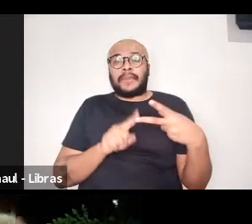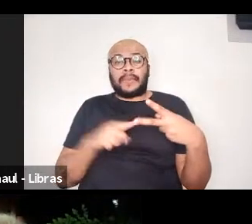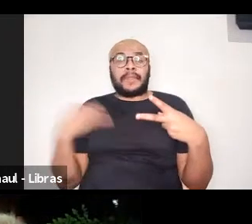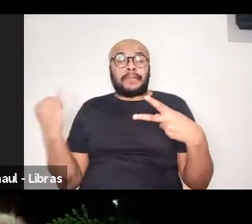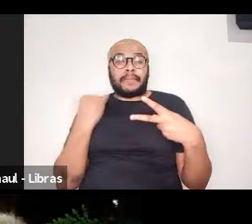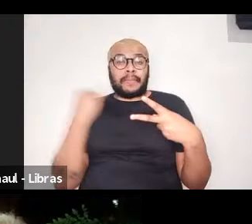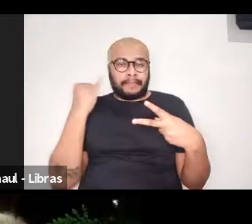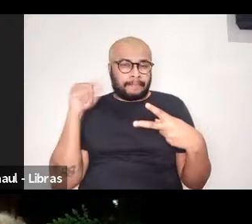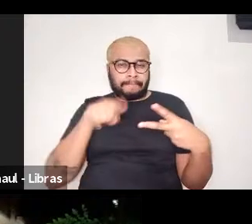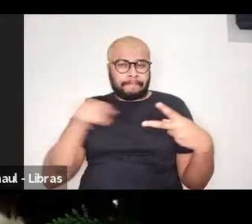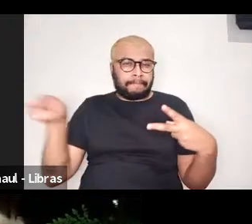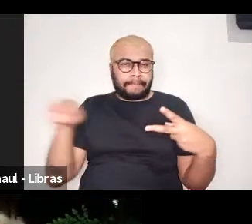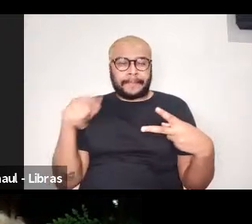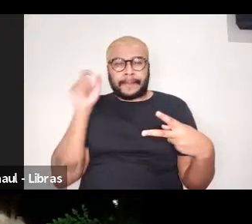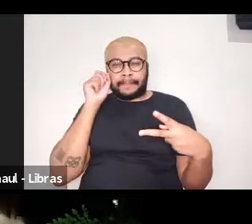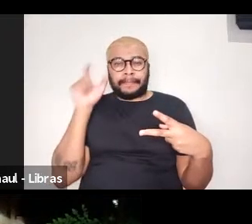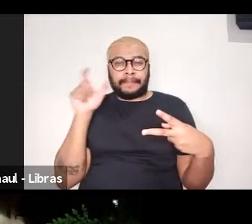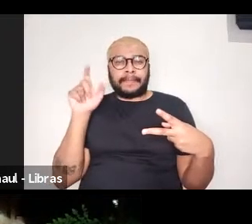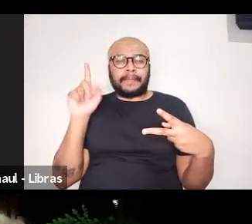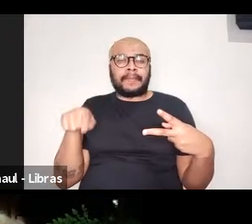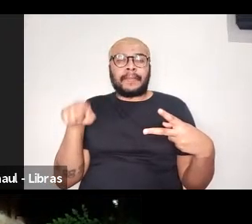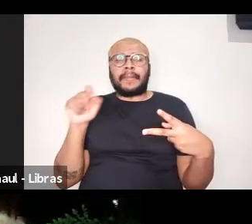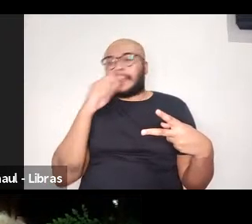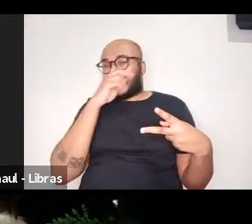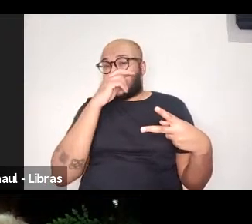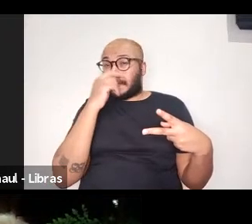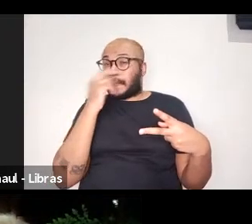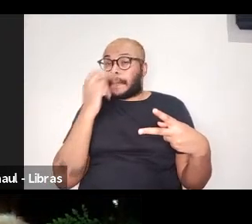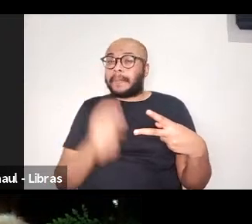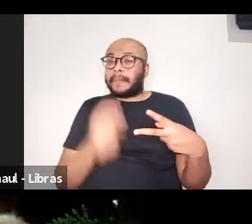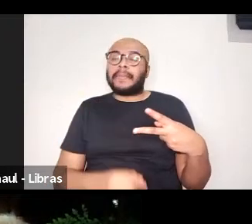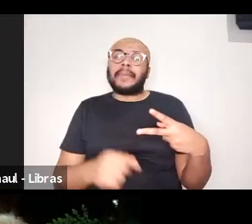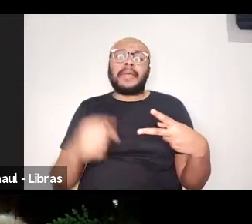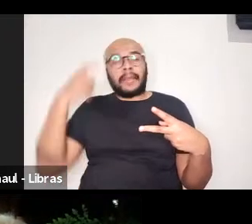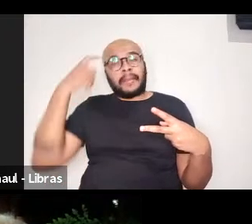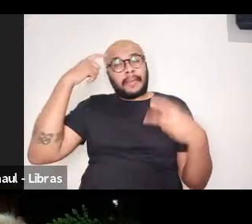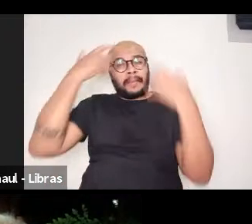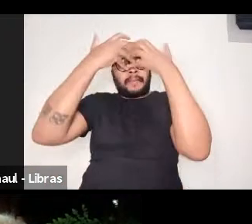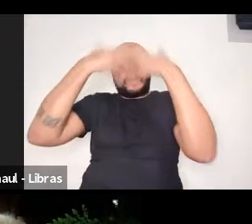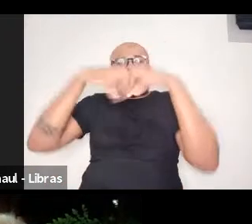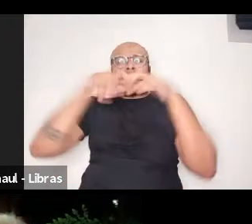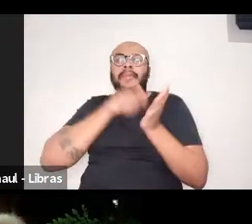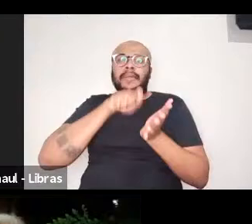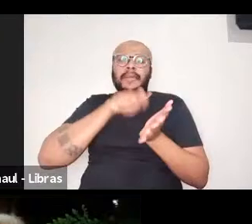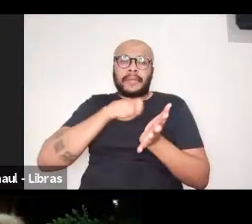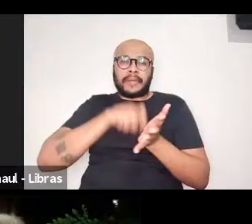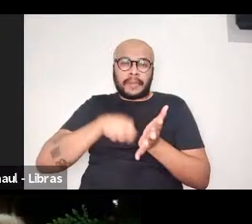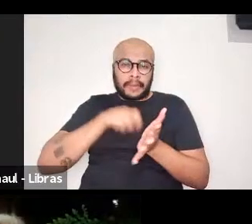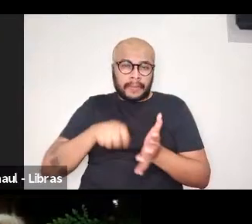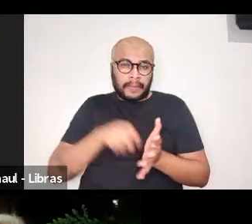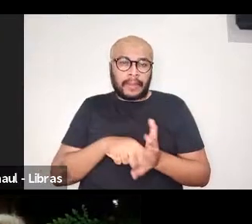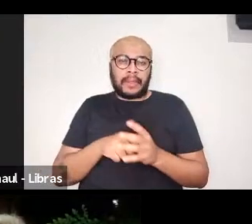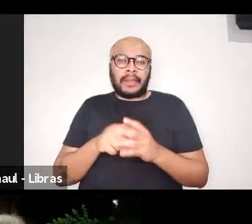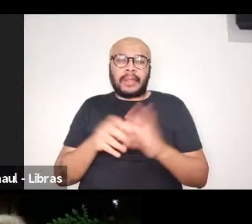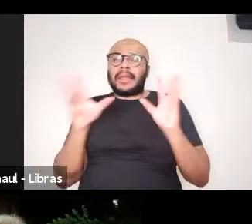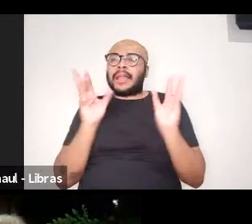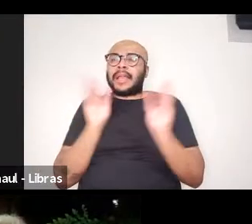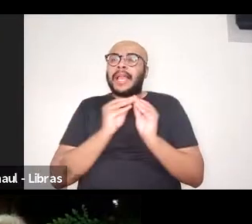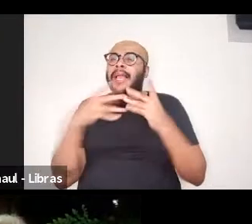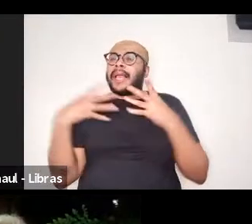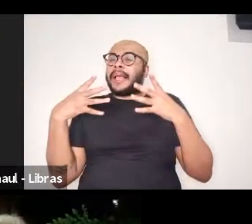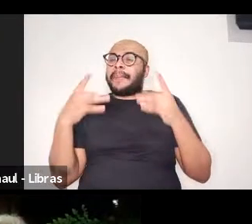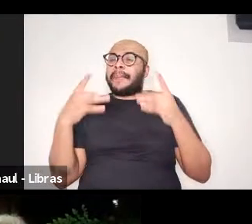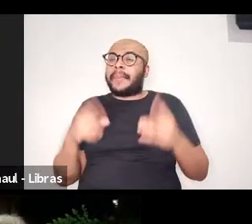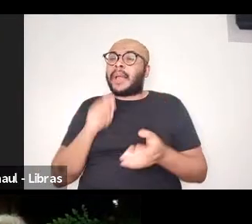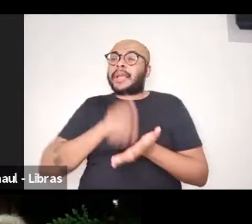para as pessoas que estão pensando em escrever resenhas, não comecem escrevendo